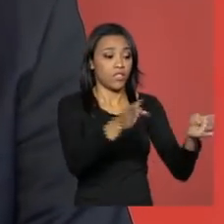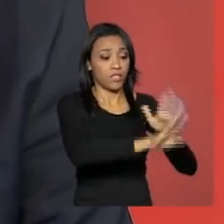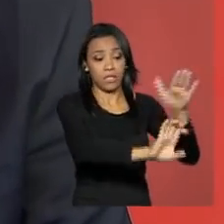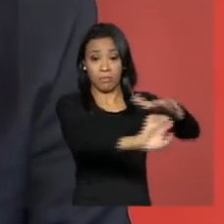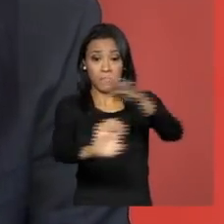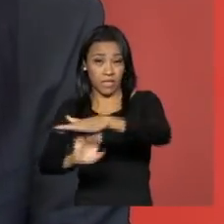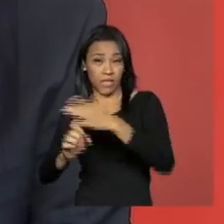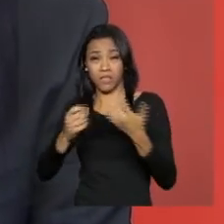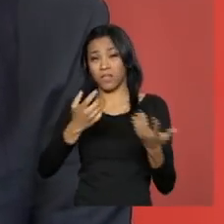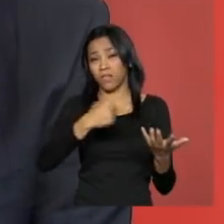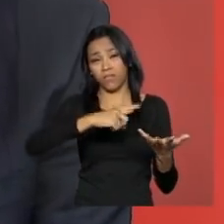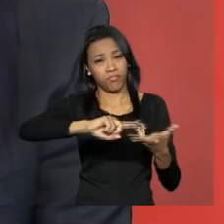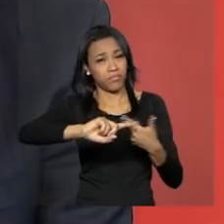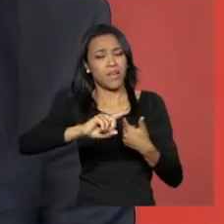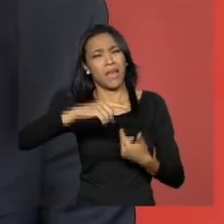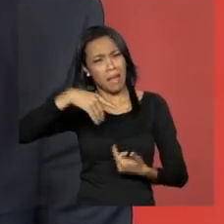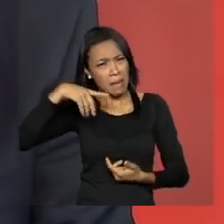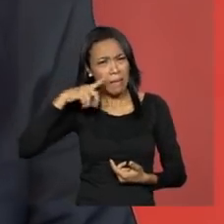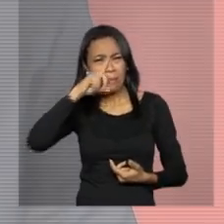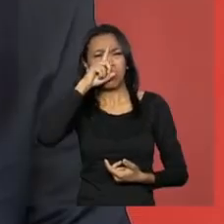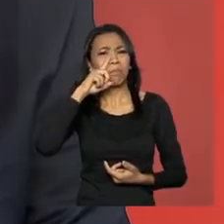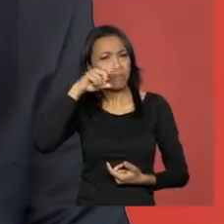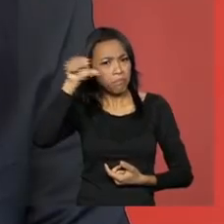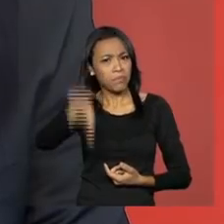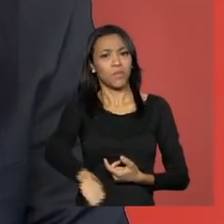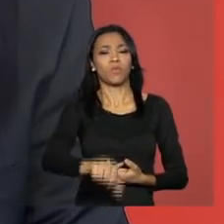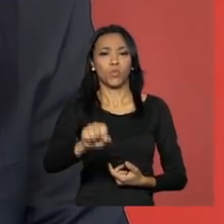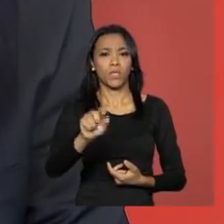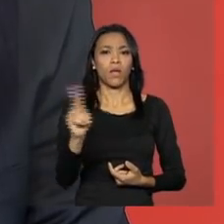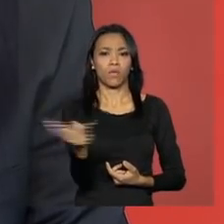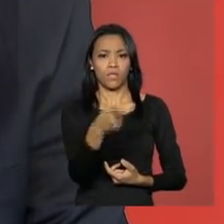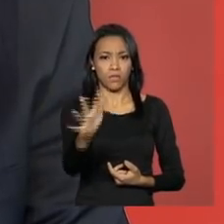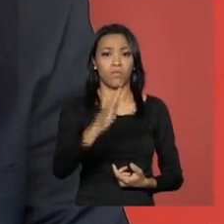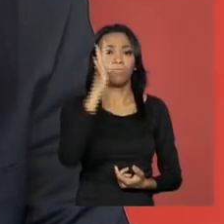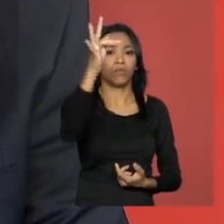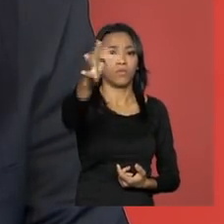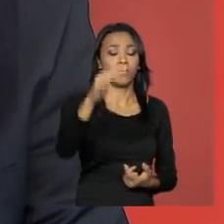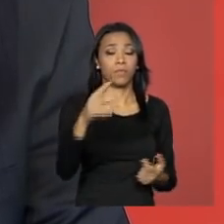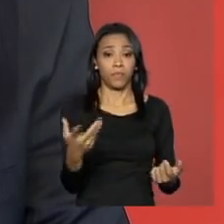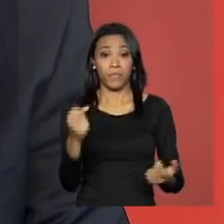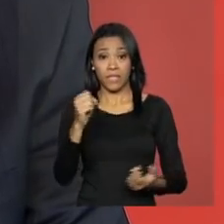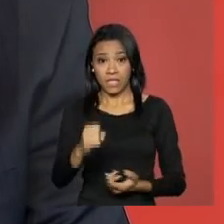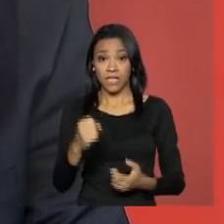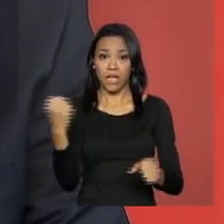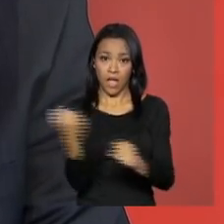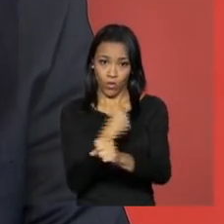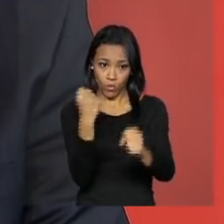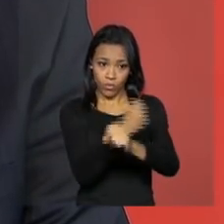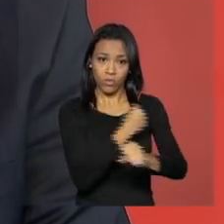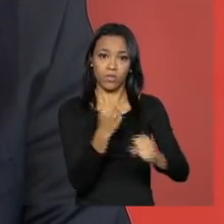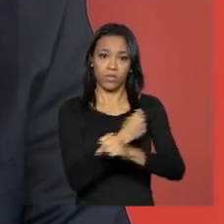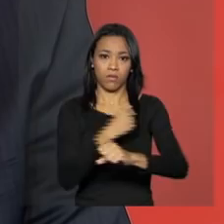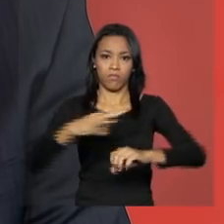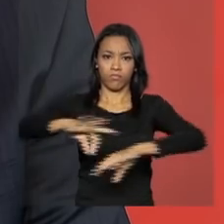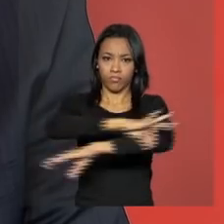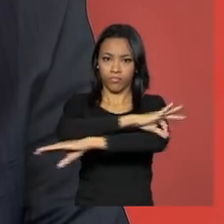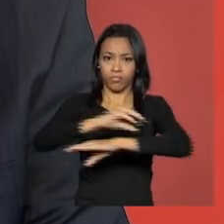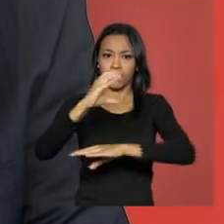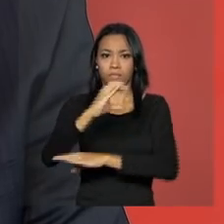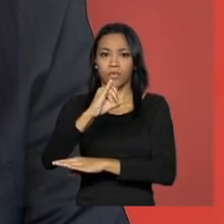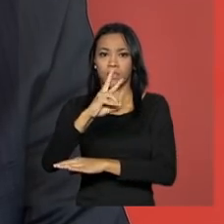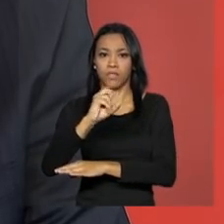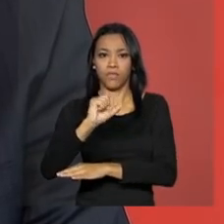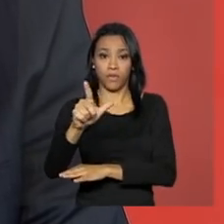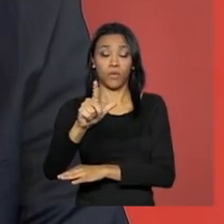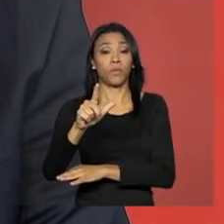mais grave se nós olhamos numa perspectiva futura. A construção civil, se ela entrar em colapso hoje, ela deixará